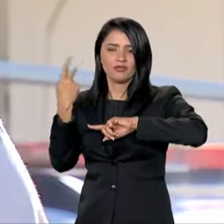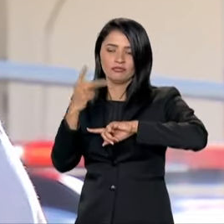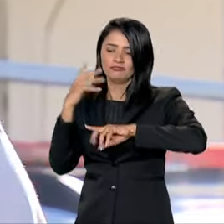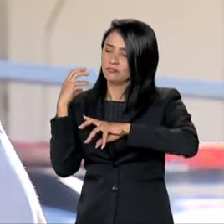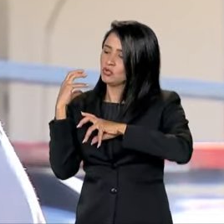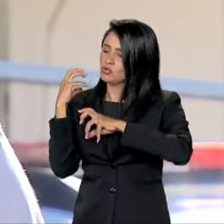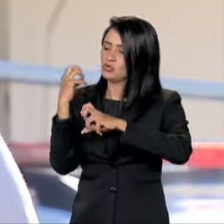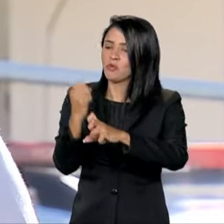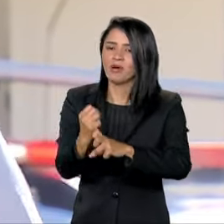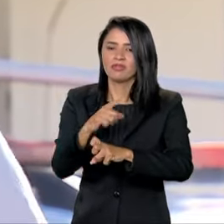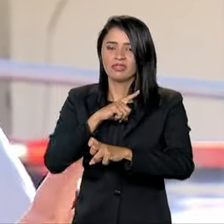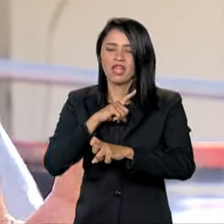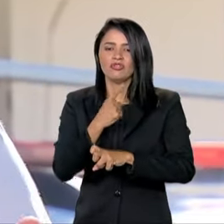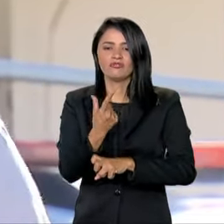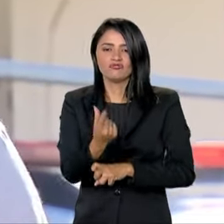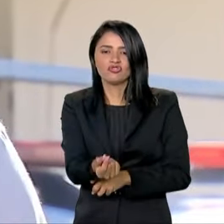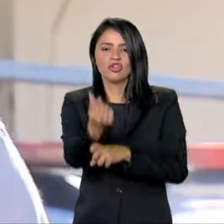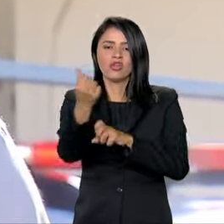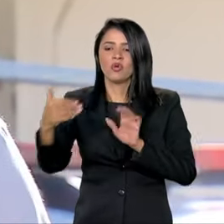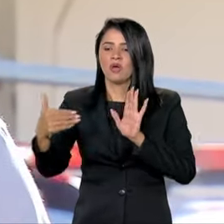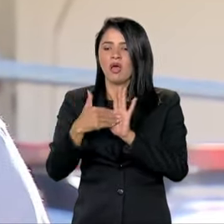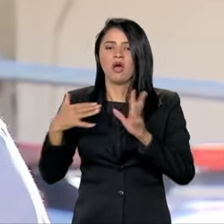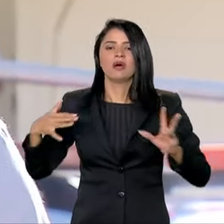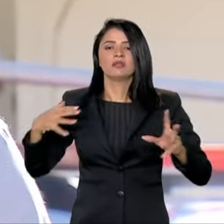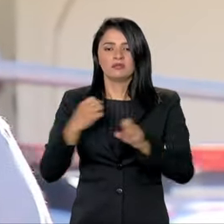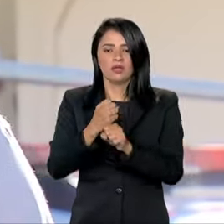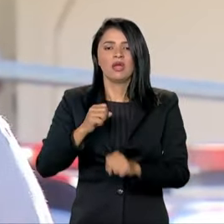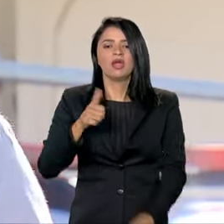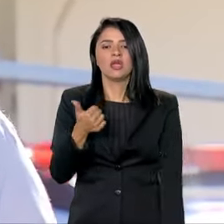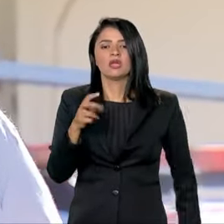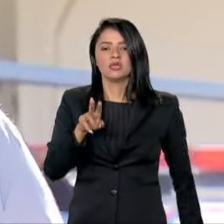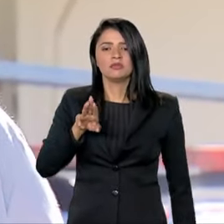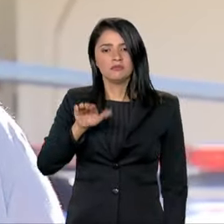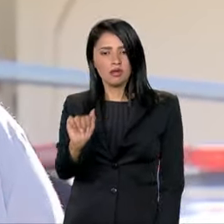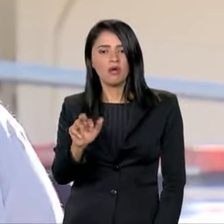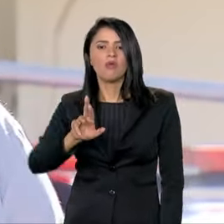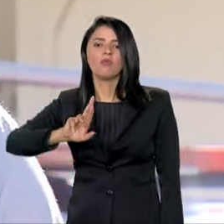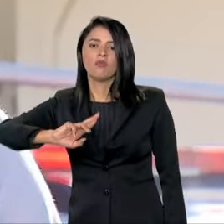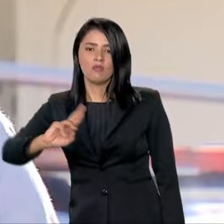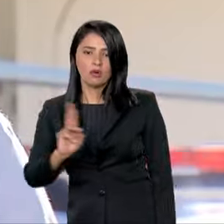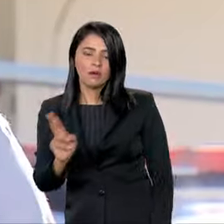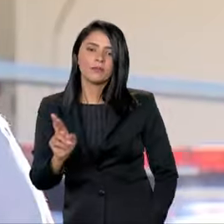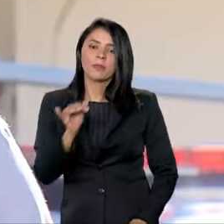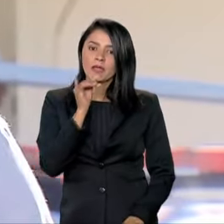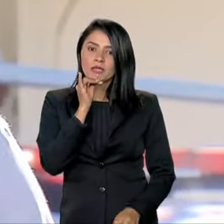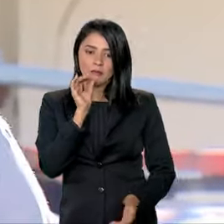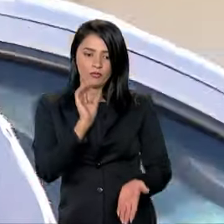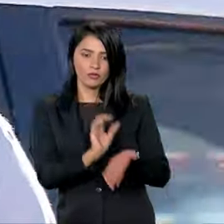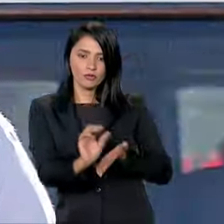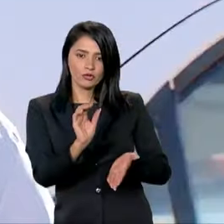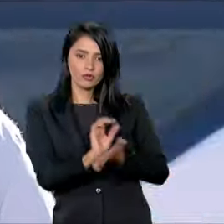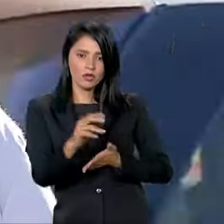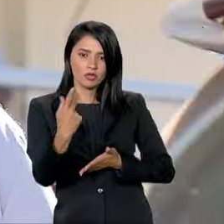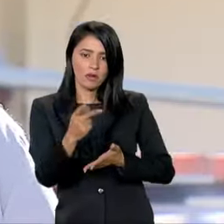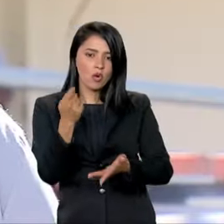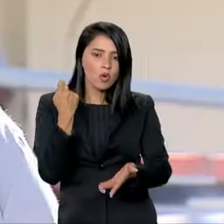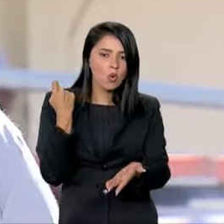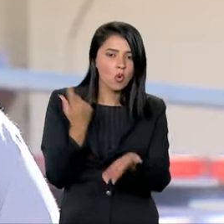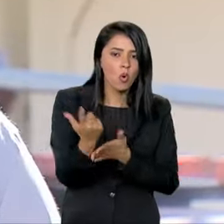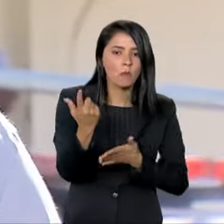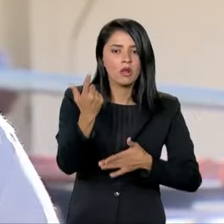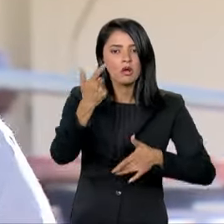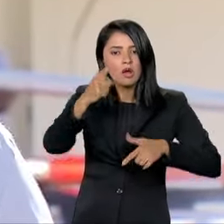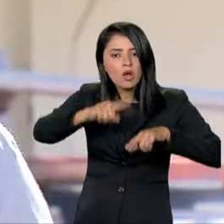envolvem recursos na hora de 15 bilhões de reais. No caso dos investimentos para a compra de equipamentos,